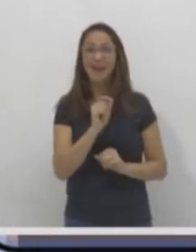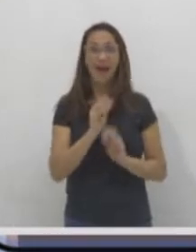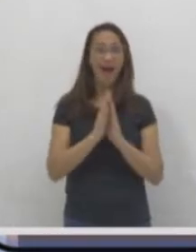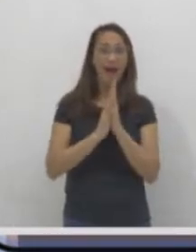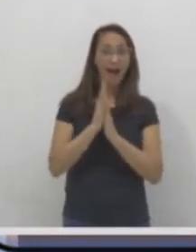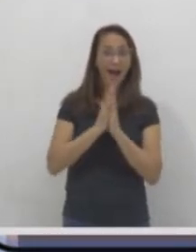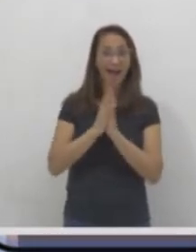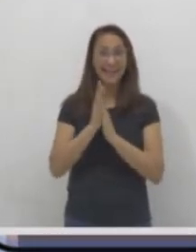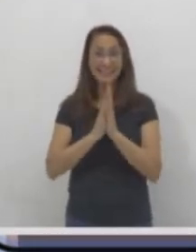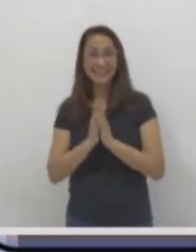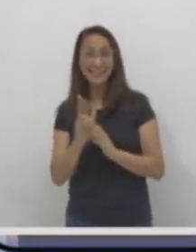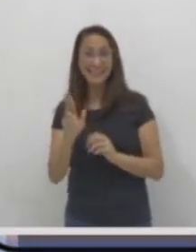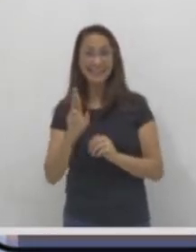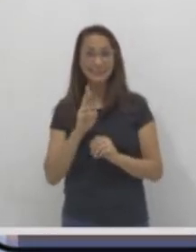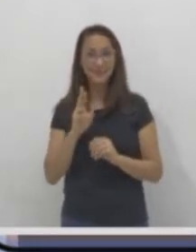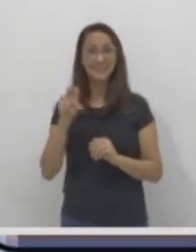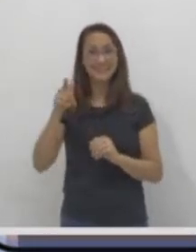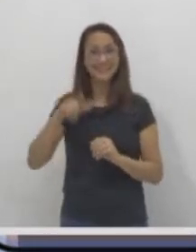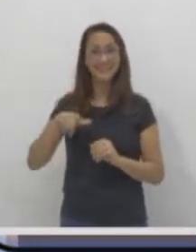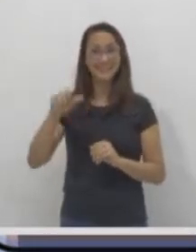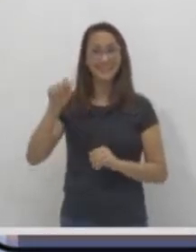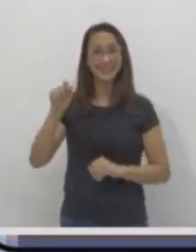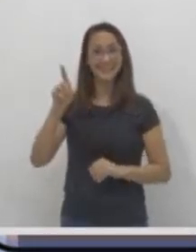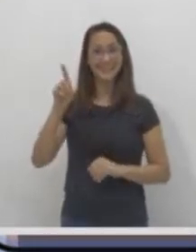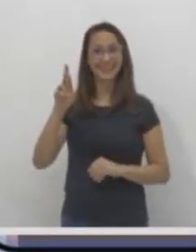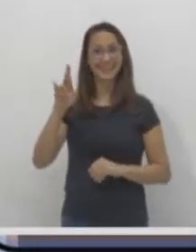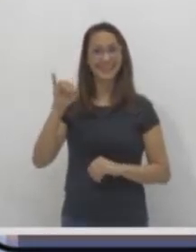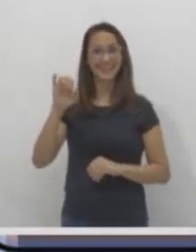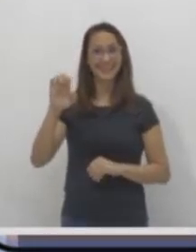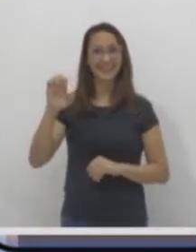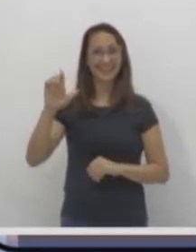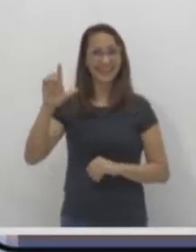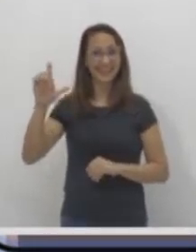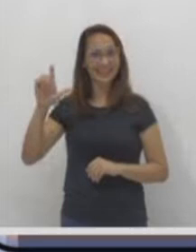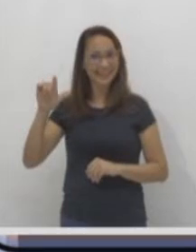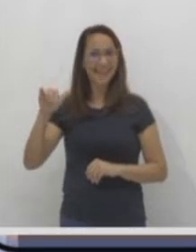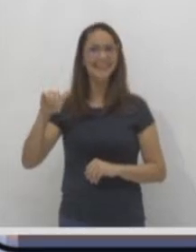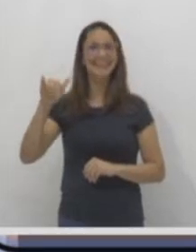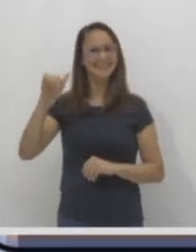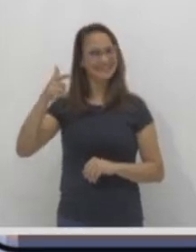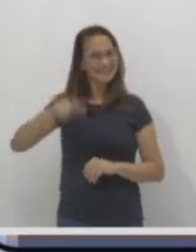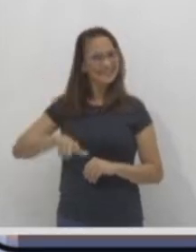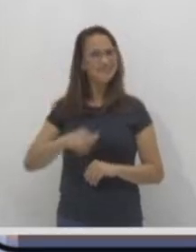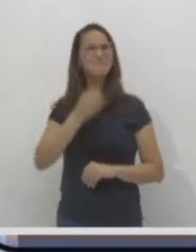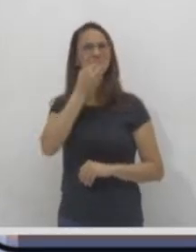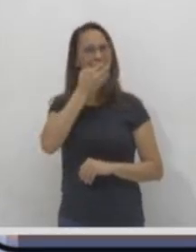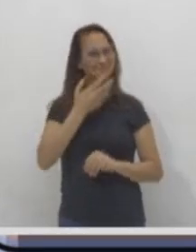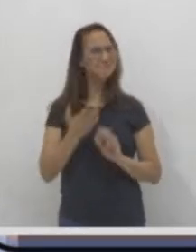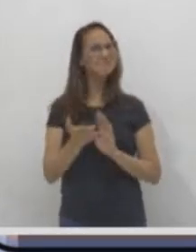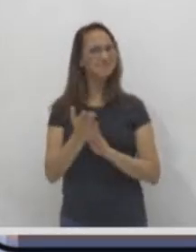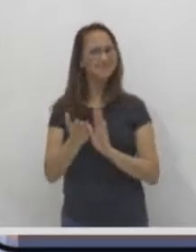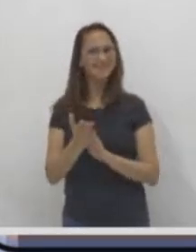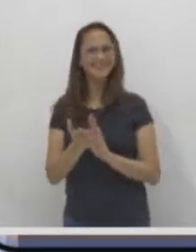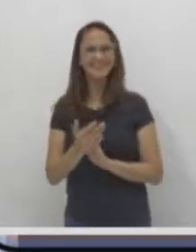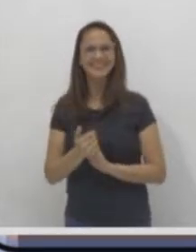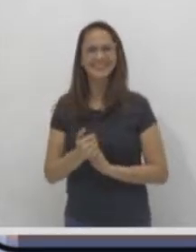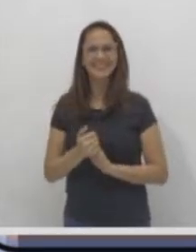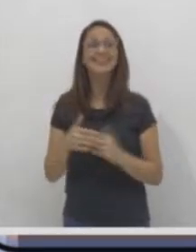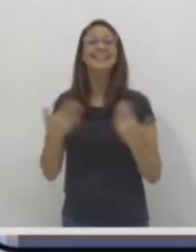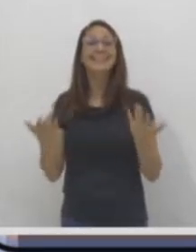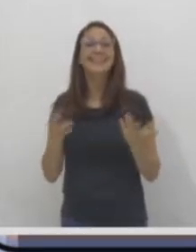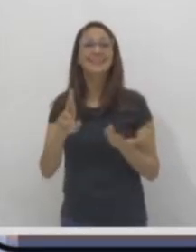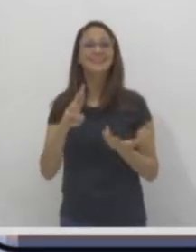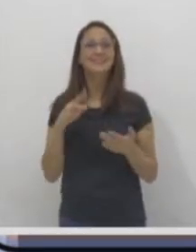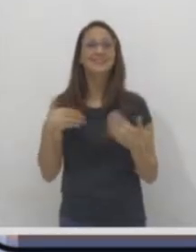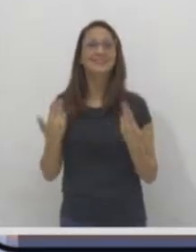Opa, repetiu aqui. A nossa amiga Adriele está ligada. está antenada nas nossas atividades. E aí, minha amiguinha. Diga a nossa